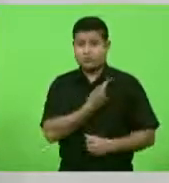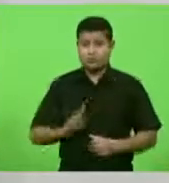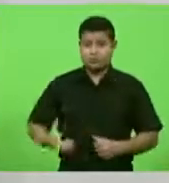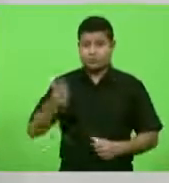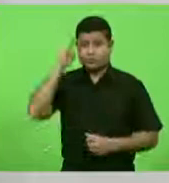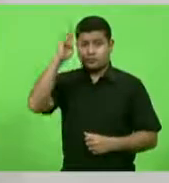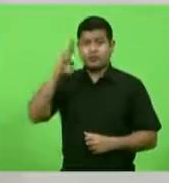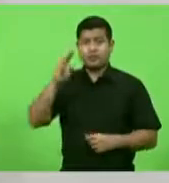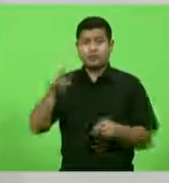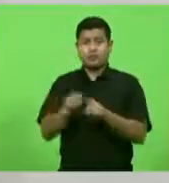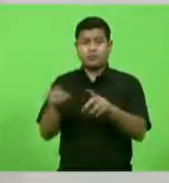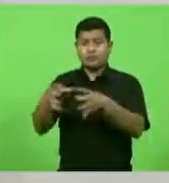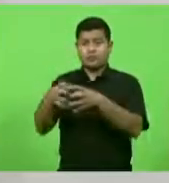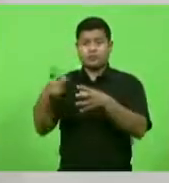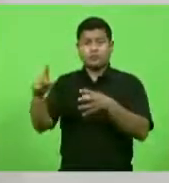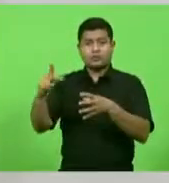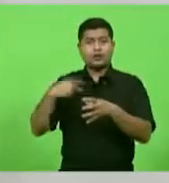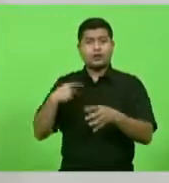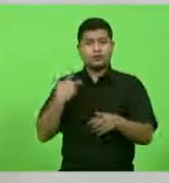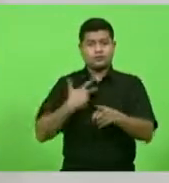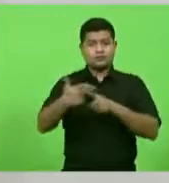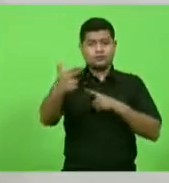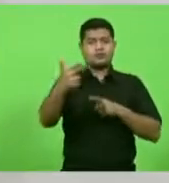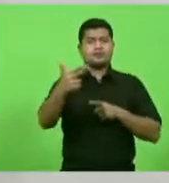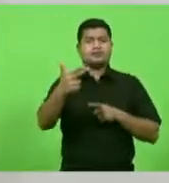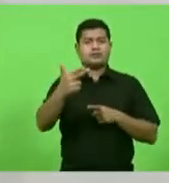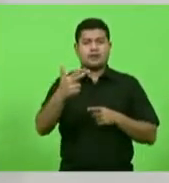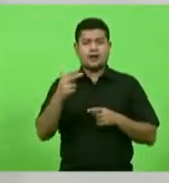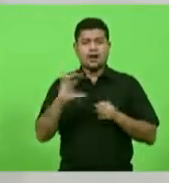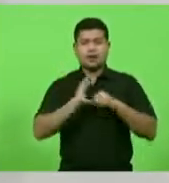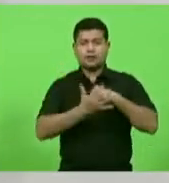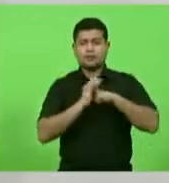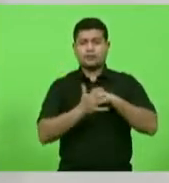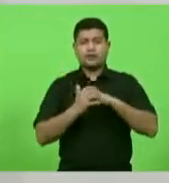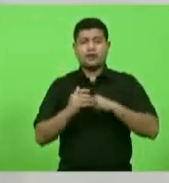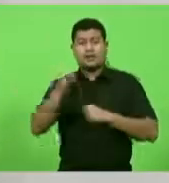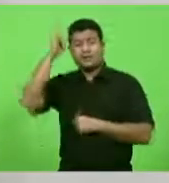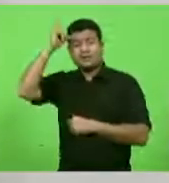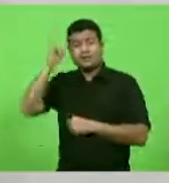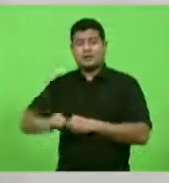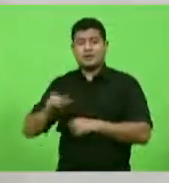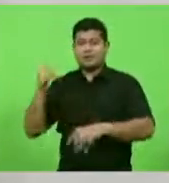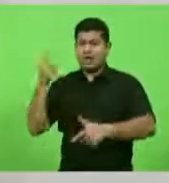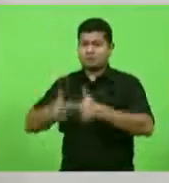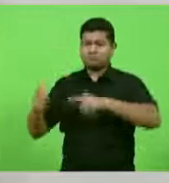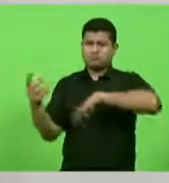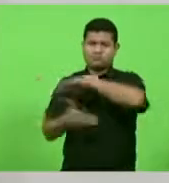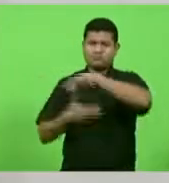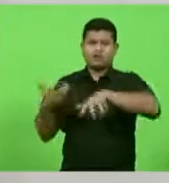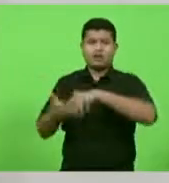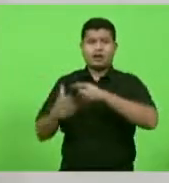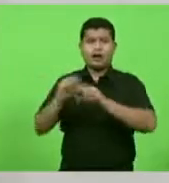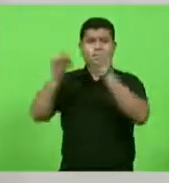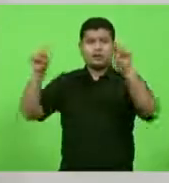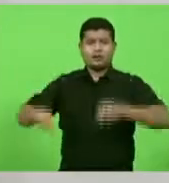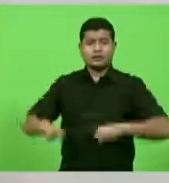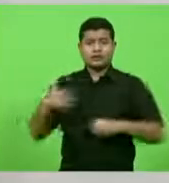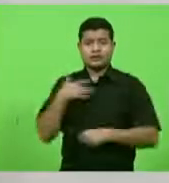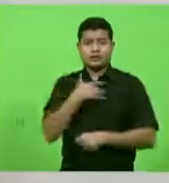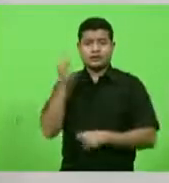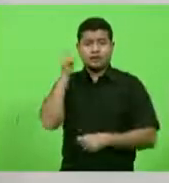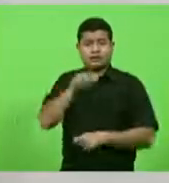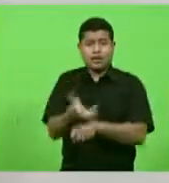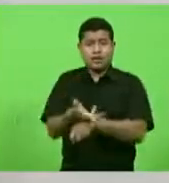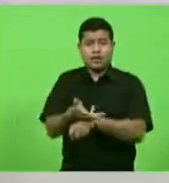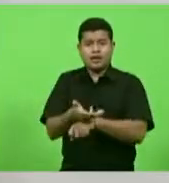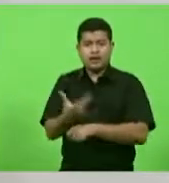a Covid, evitar o colapso no sistema de saúde, acelerar a imunização dos catarinenses e